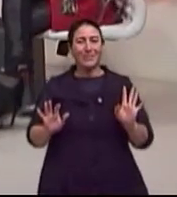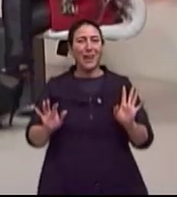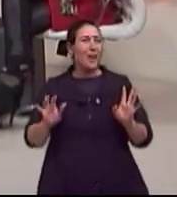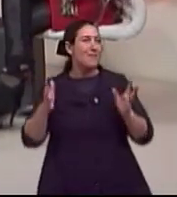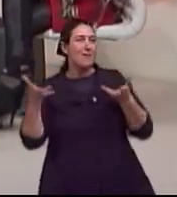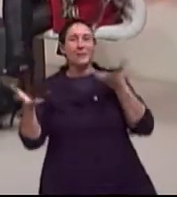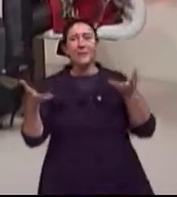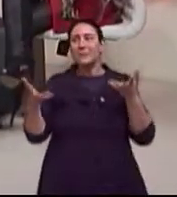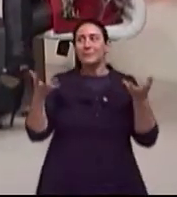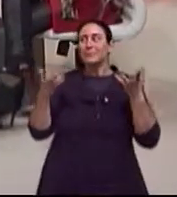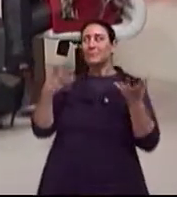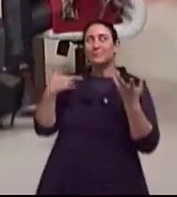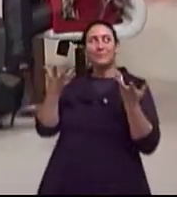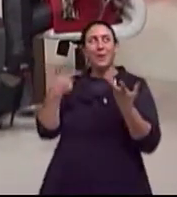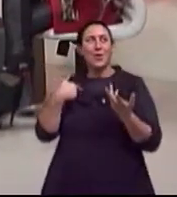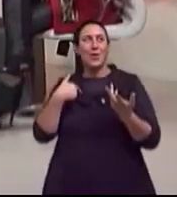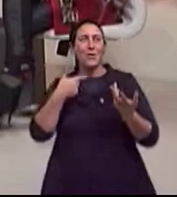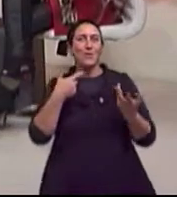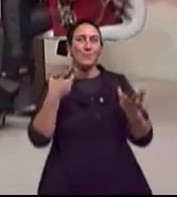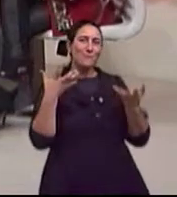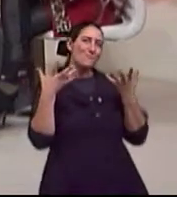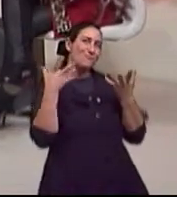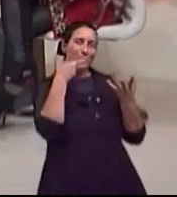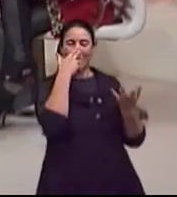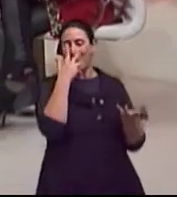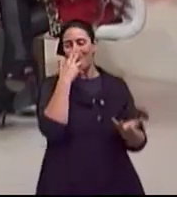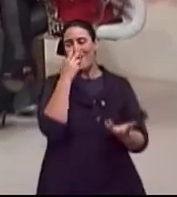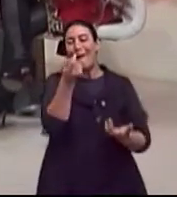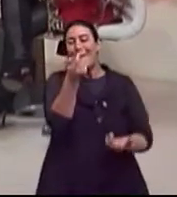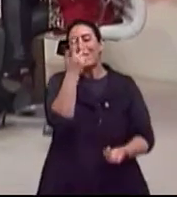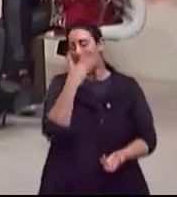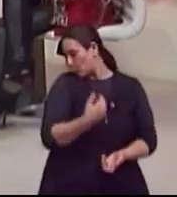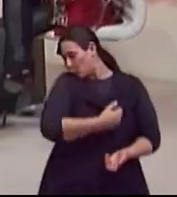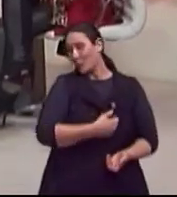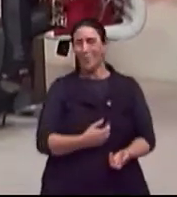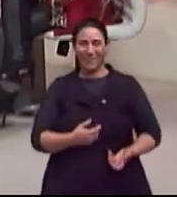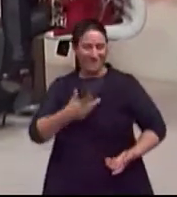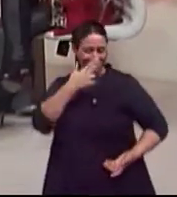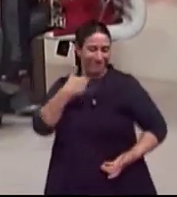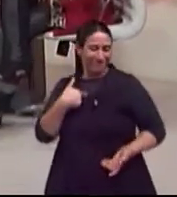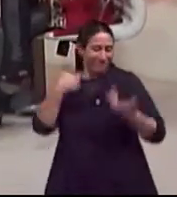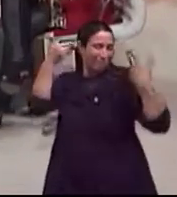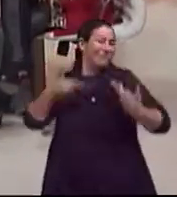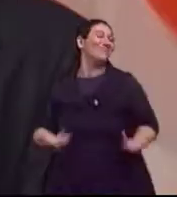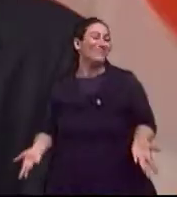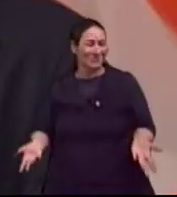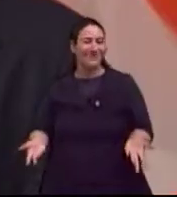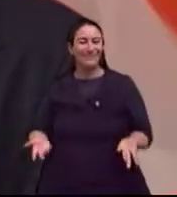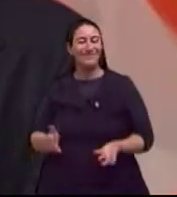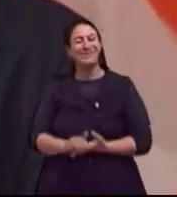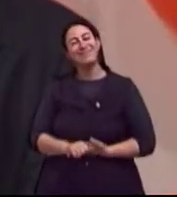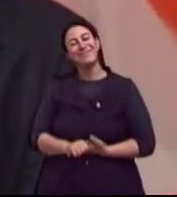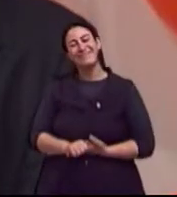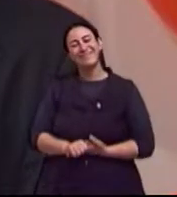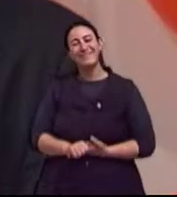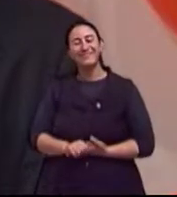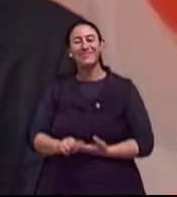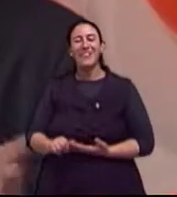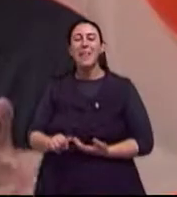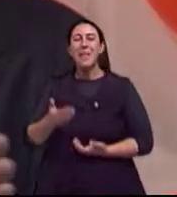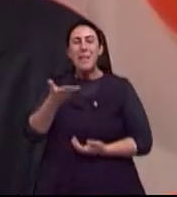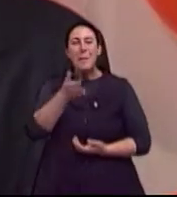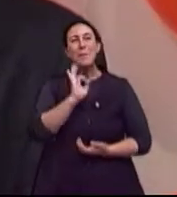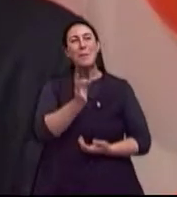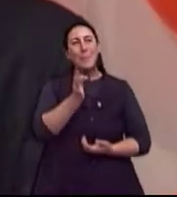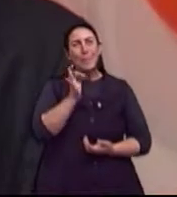coisa de, oh, eu me gosto. Quase beijinho no ombro, né? É, existe essa questão, que já foi